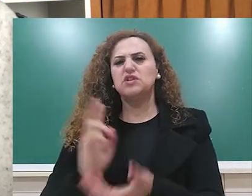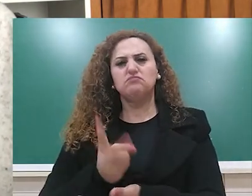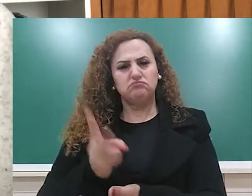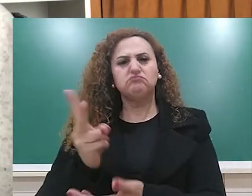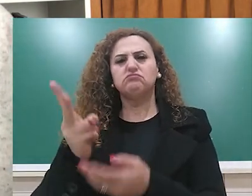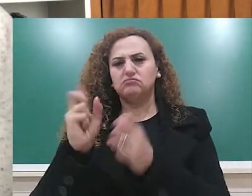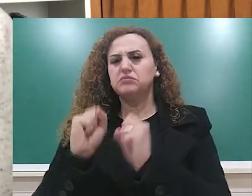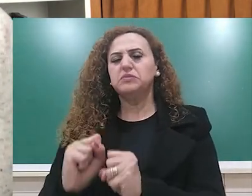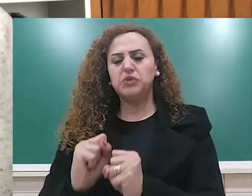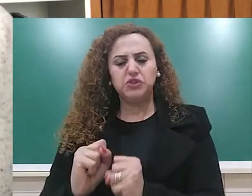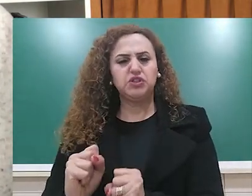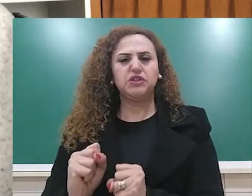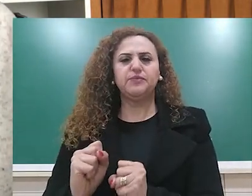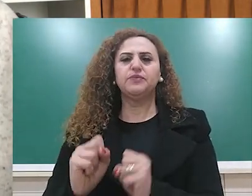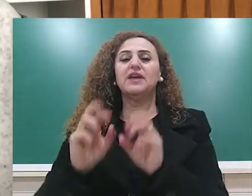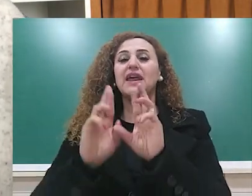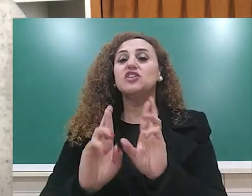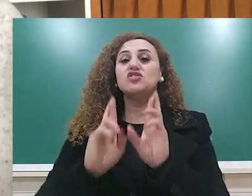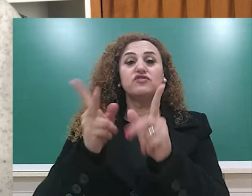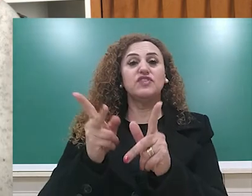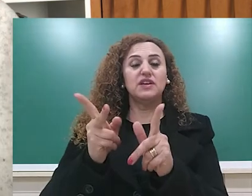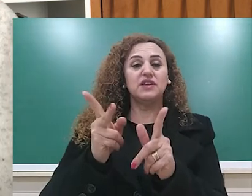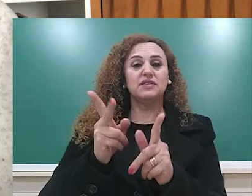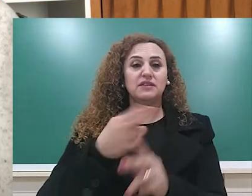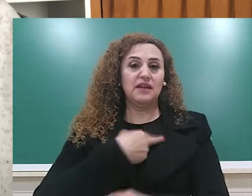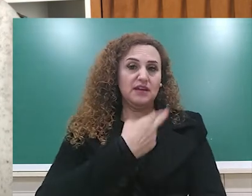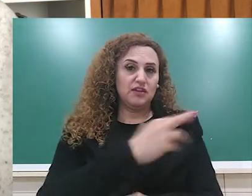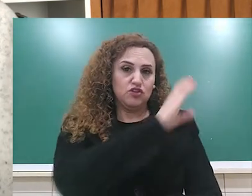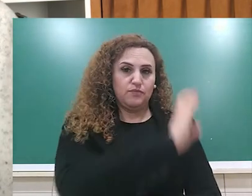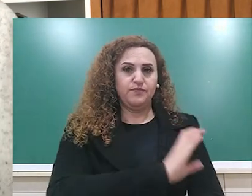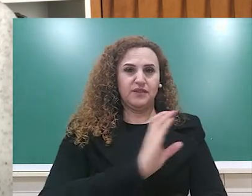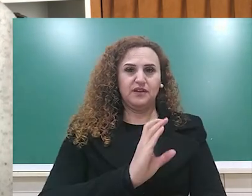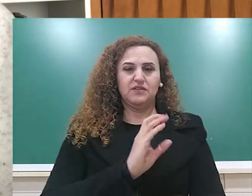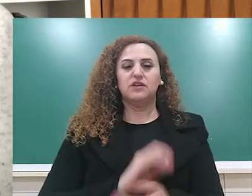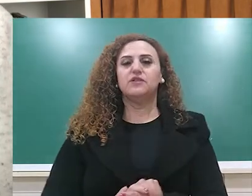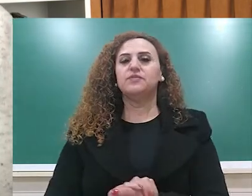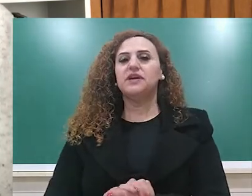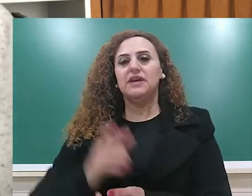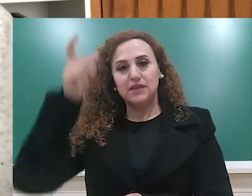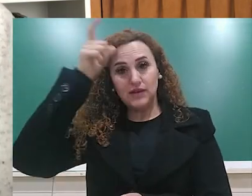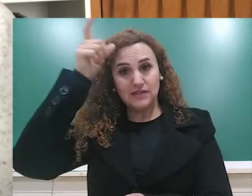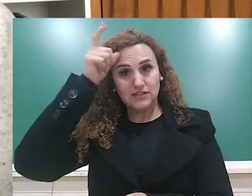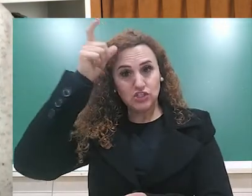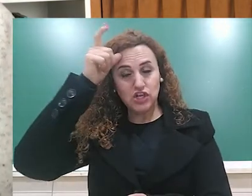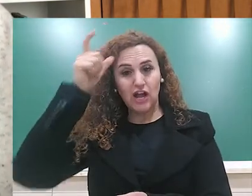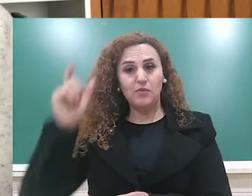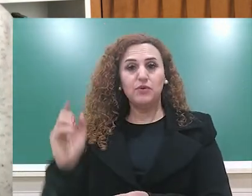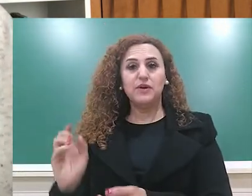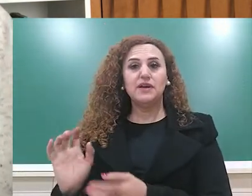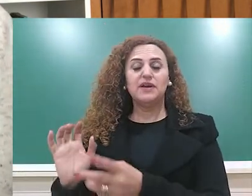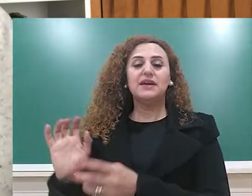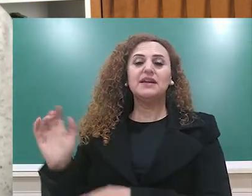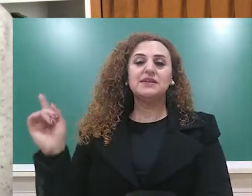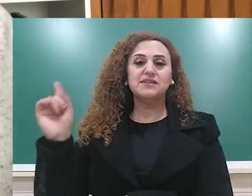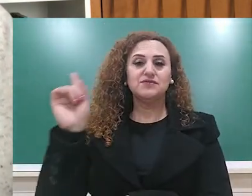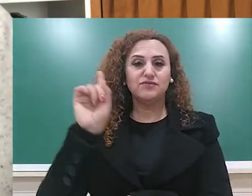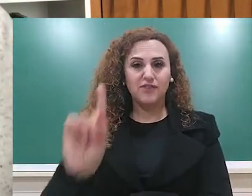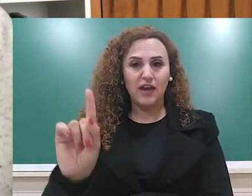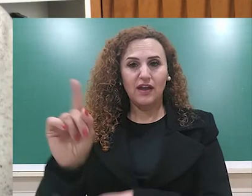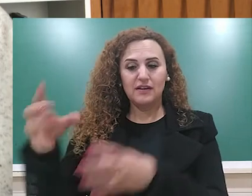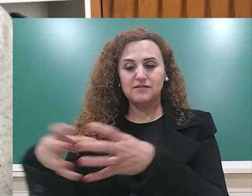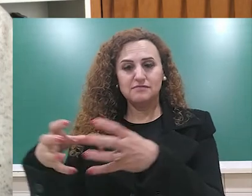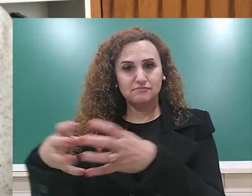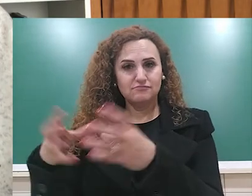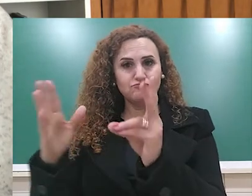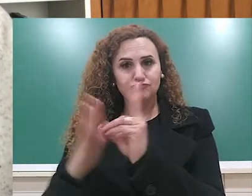defendidos pela igreja católica. Então, esses diabos, eles invadem essa aldeia e eles começam a incentivar os indígenas a